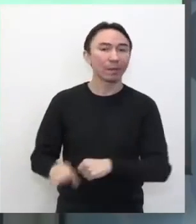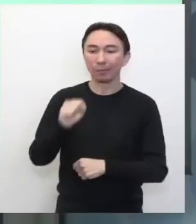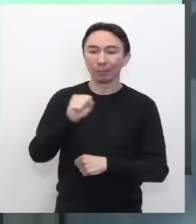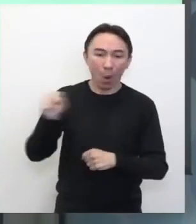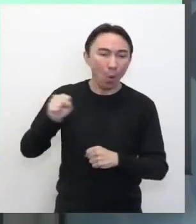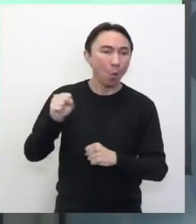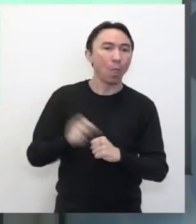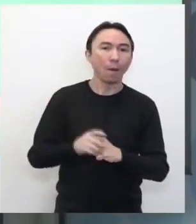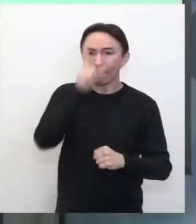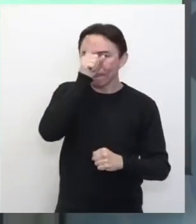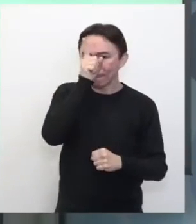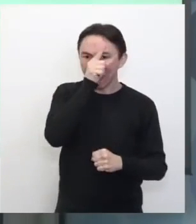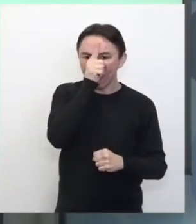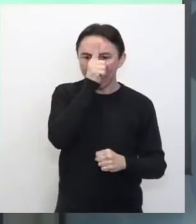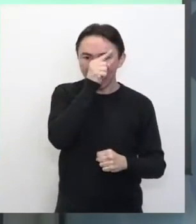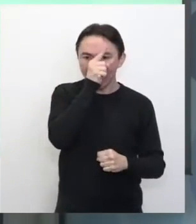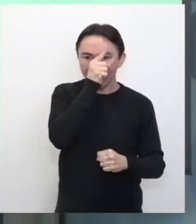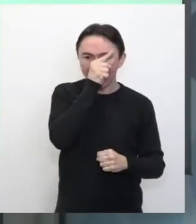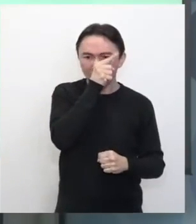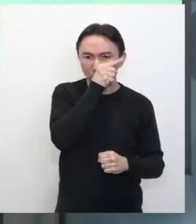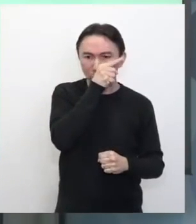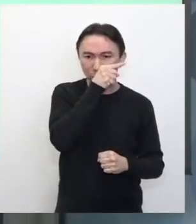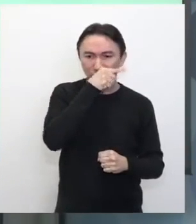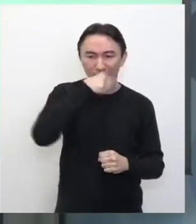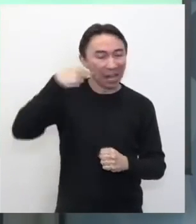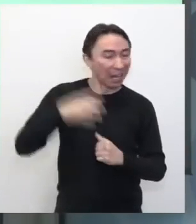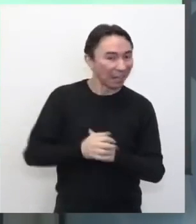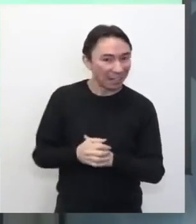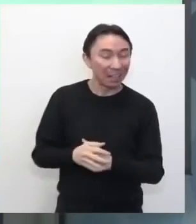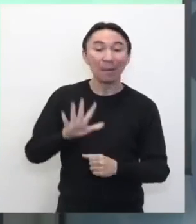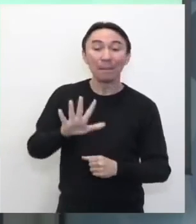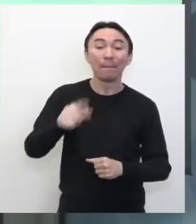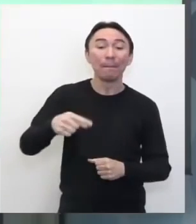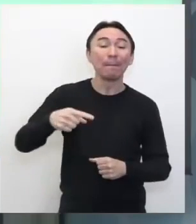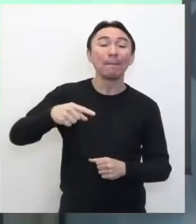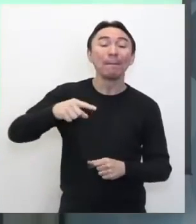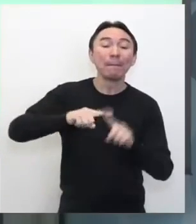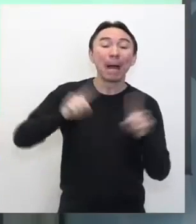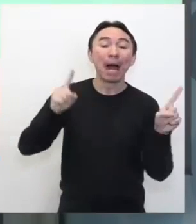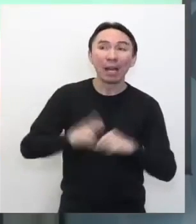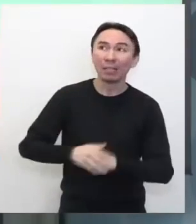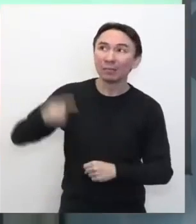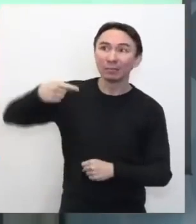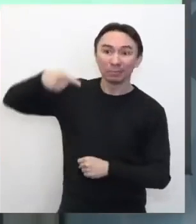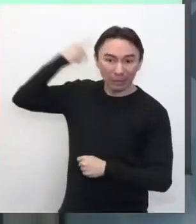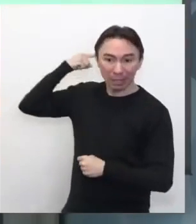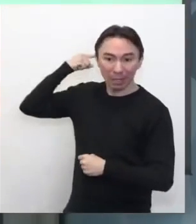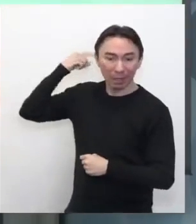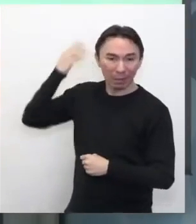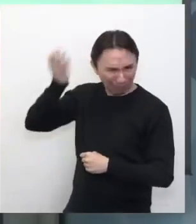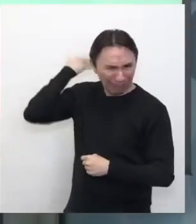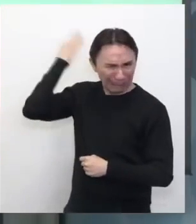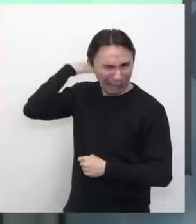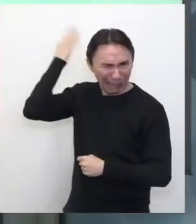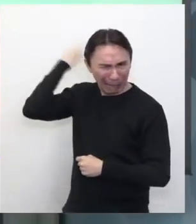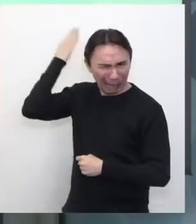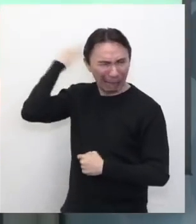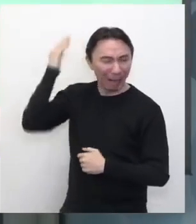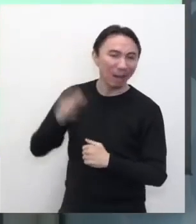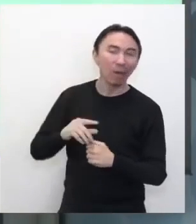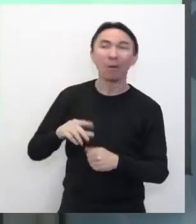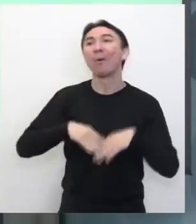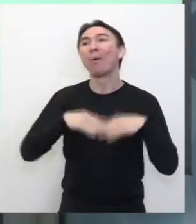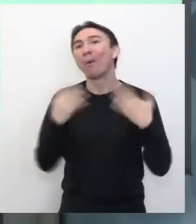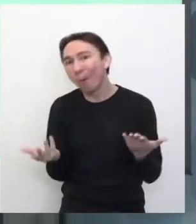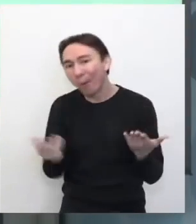específicos. Mas, antigamente, a gente basicamente tinha ou era dia ou era noite. Só. Começa aí. Mas, só